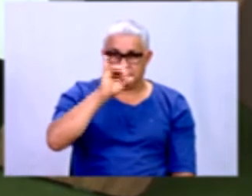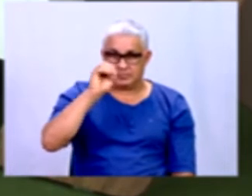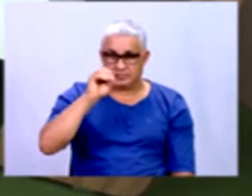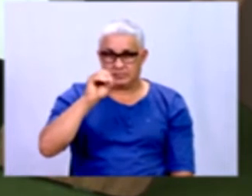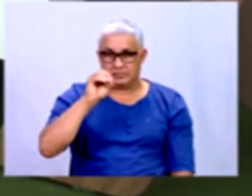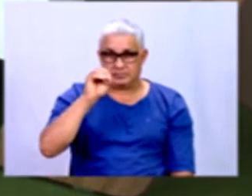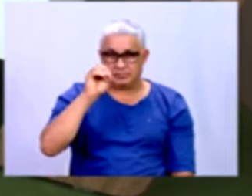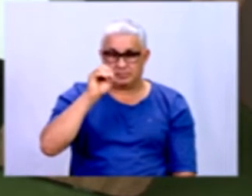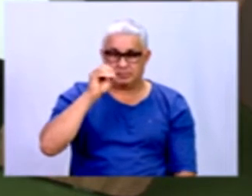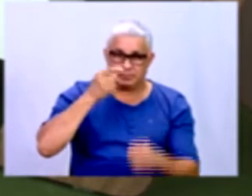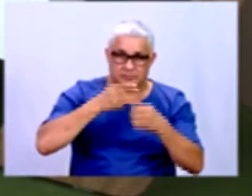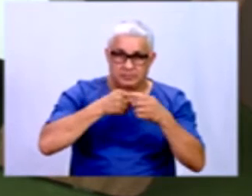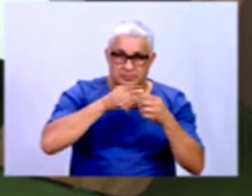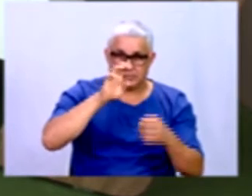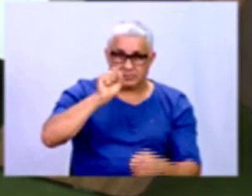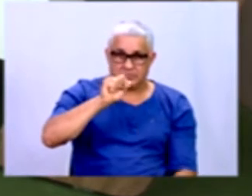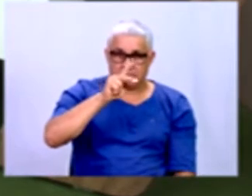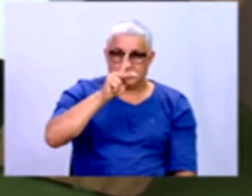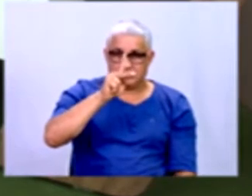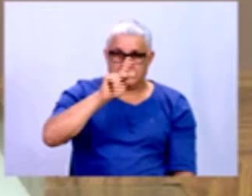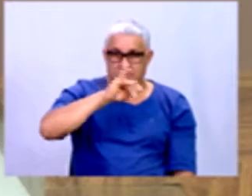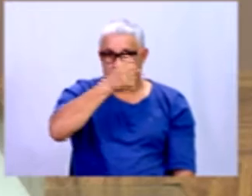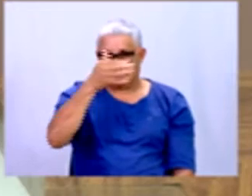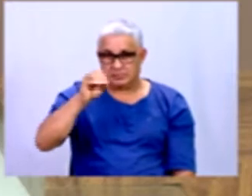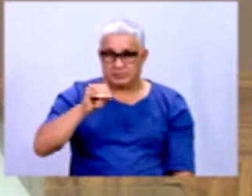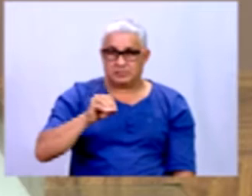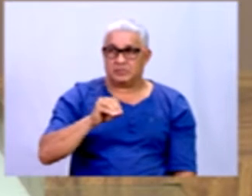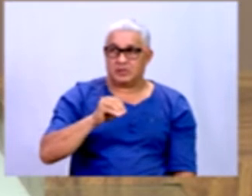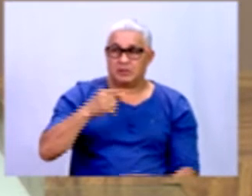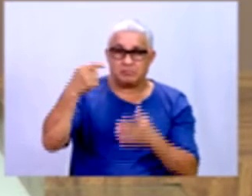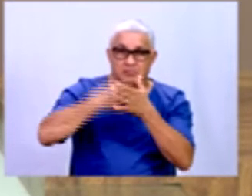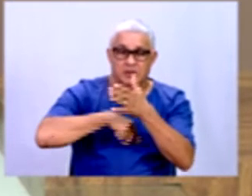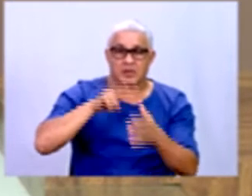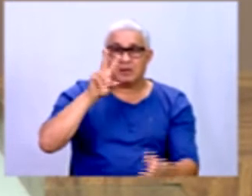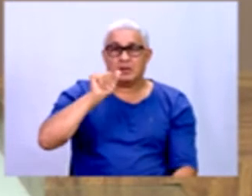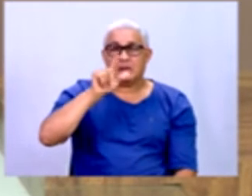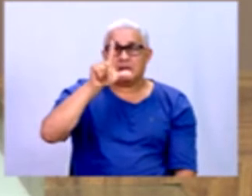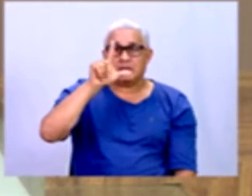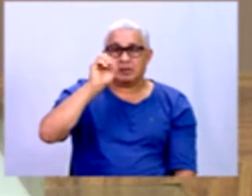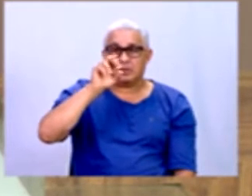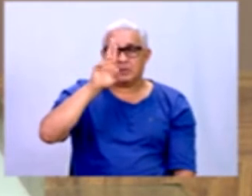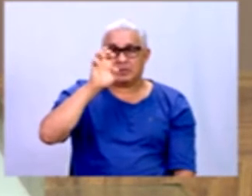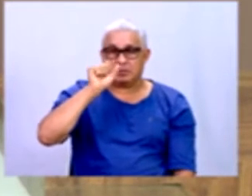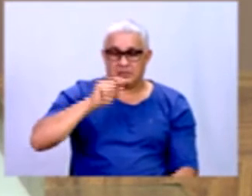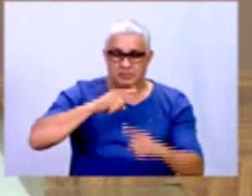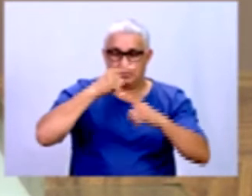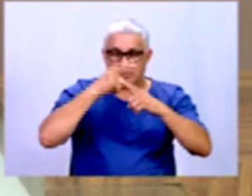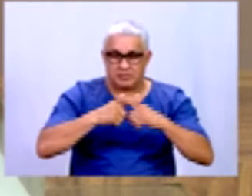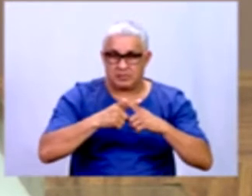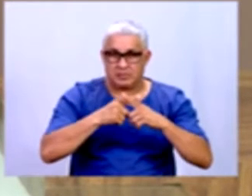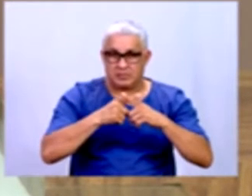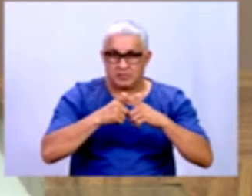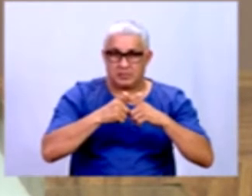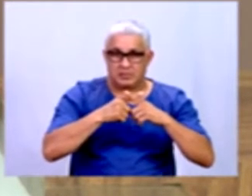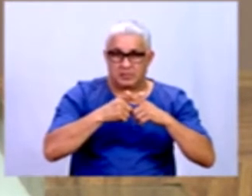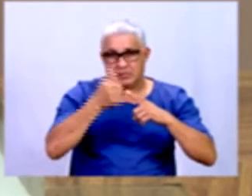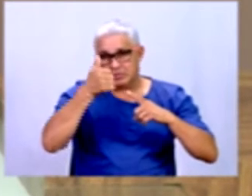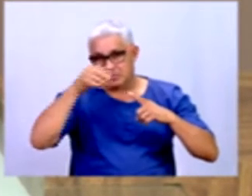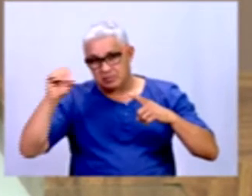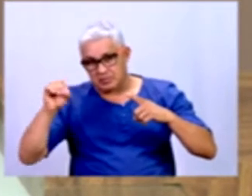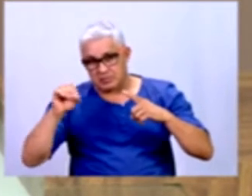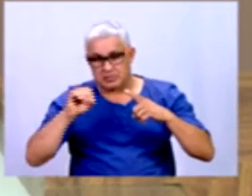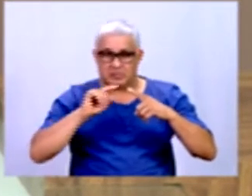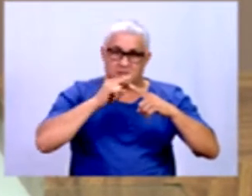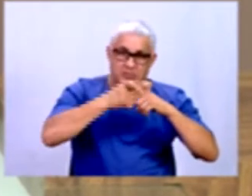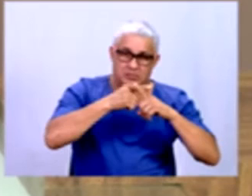perguntando a respeito desses valores, né, desses que a gente coloca ali para multiplicar. Se vai multiplicar por 100, se vai multiplicar